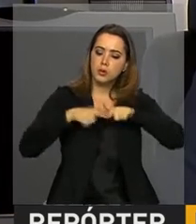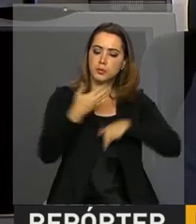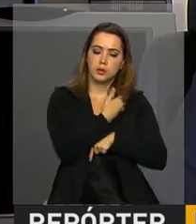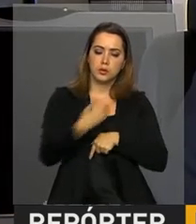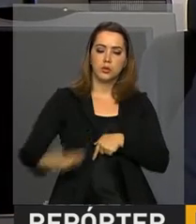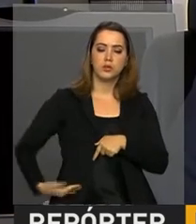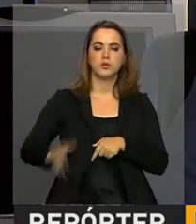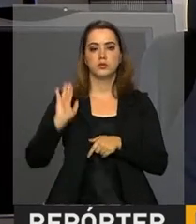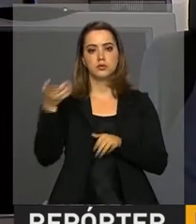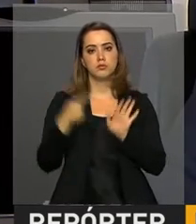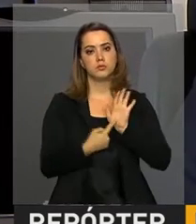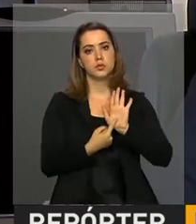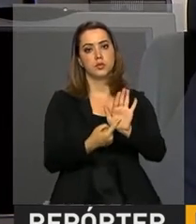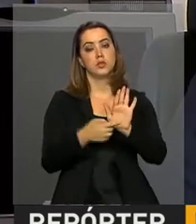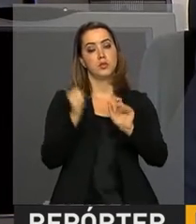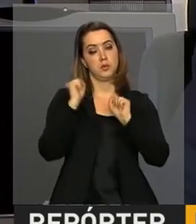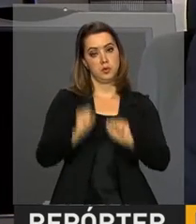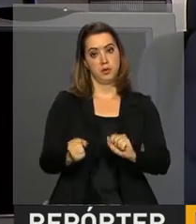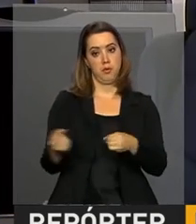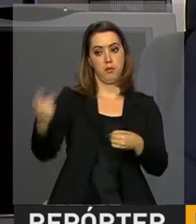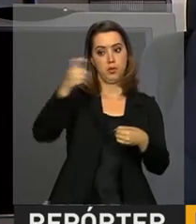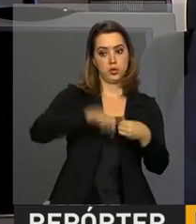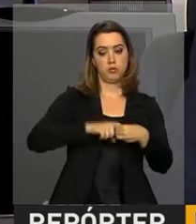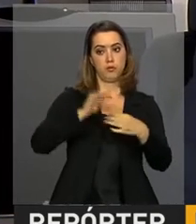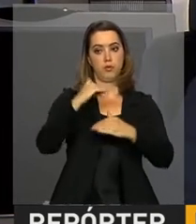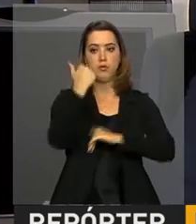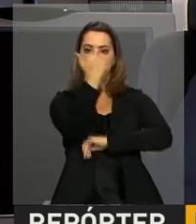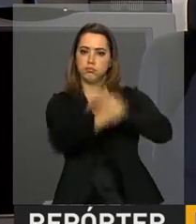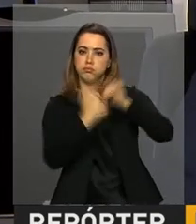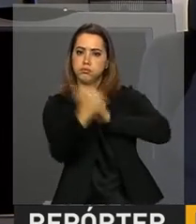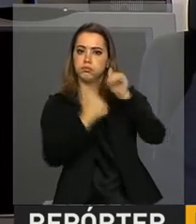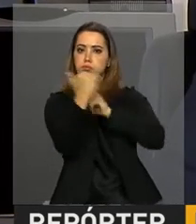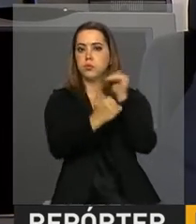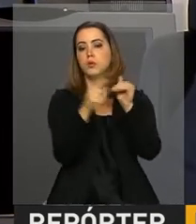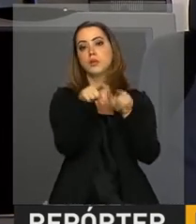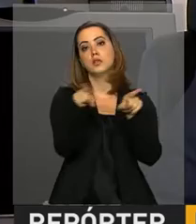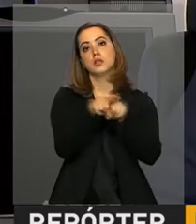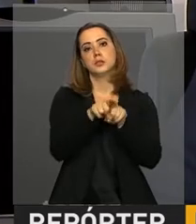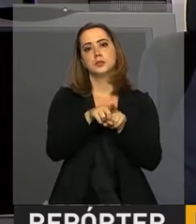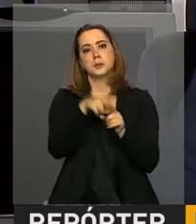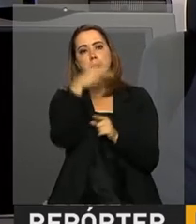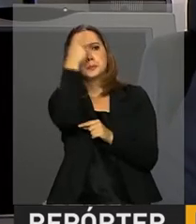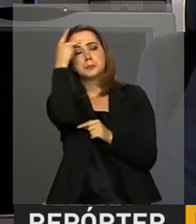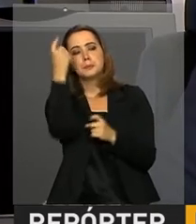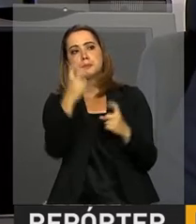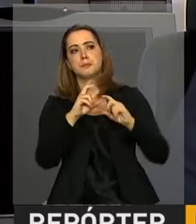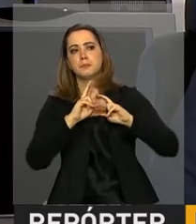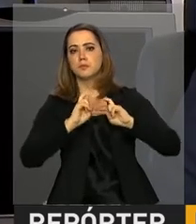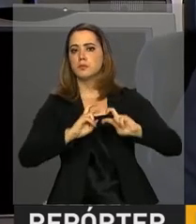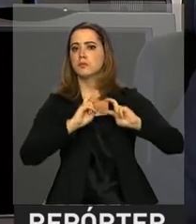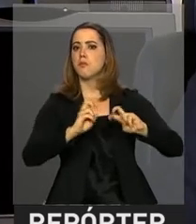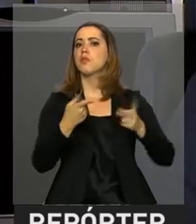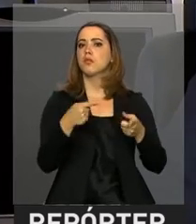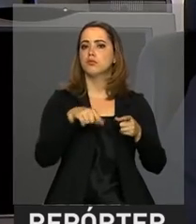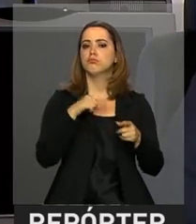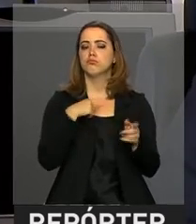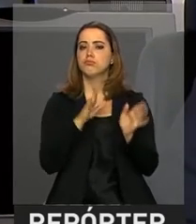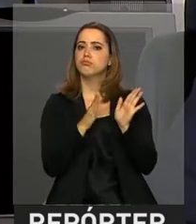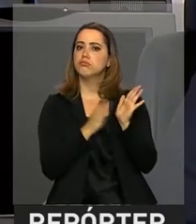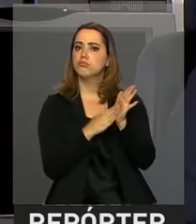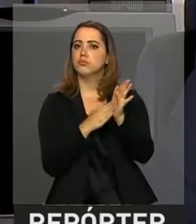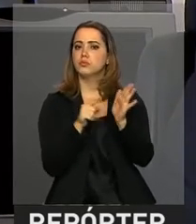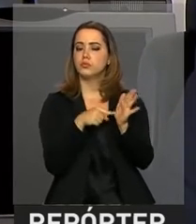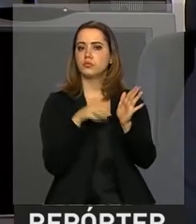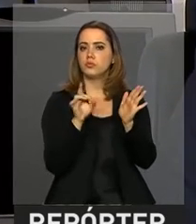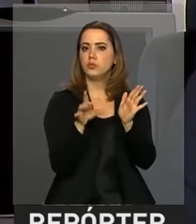a possibilidade de retomada do crescimento e o mercado tem entendido que essas medidas têm sido, não